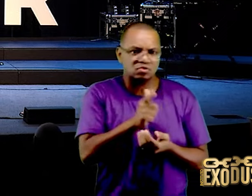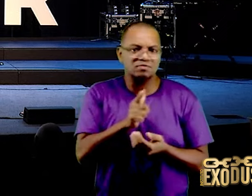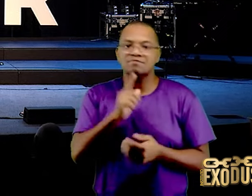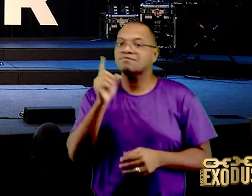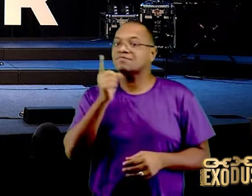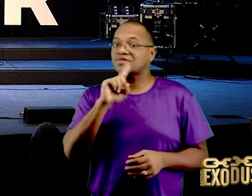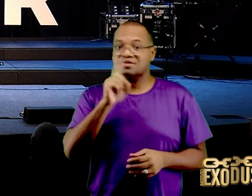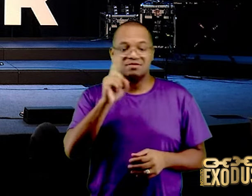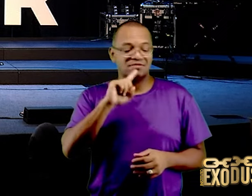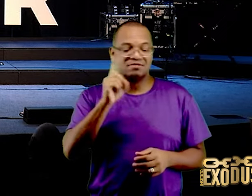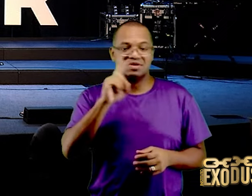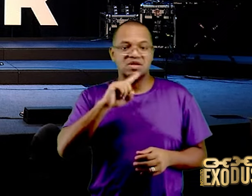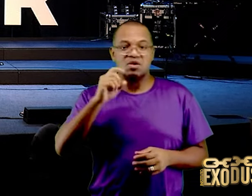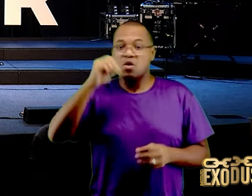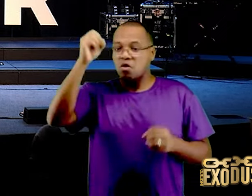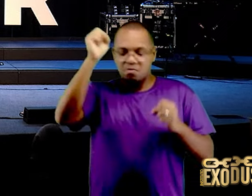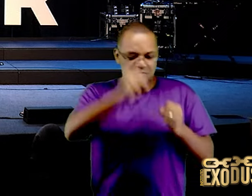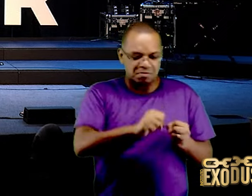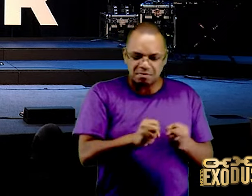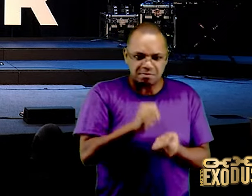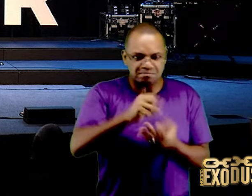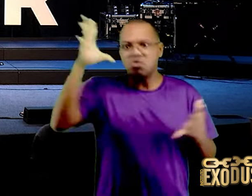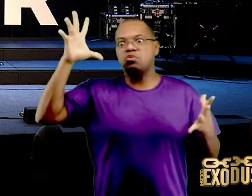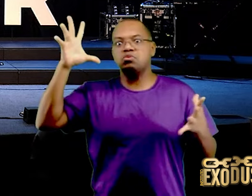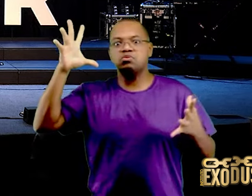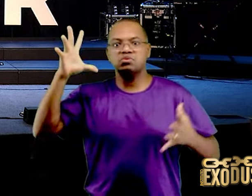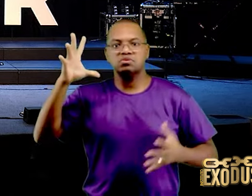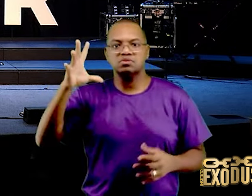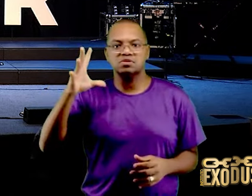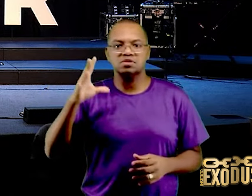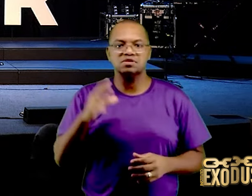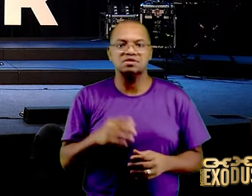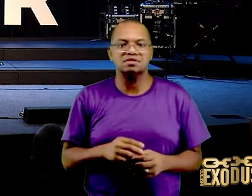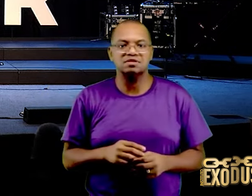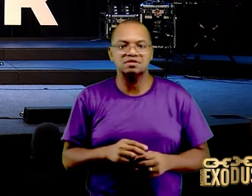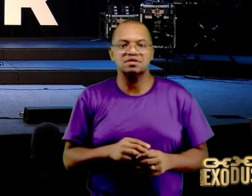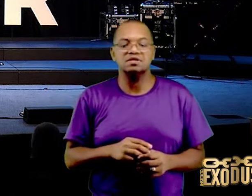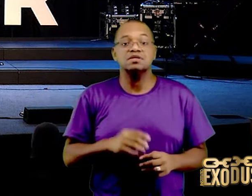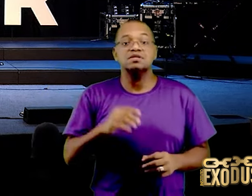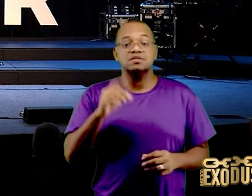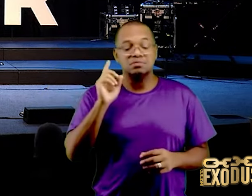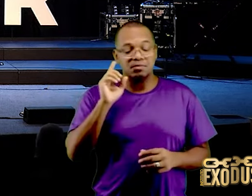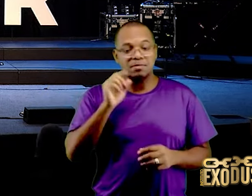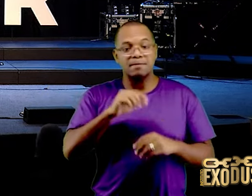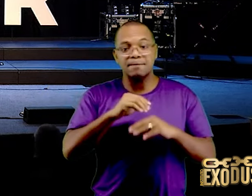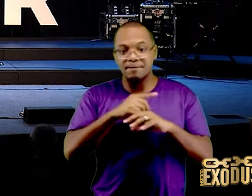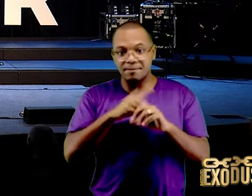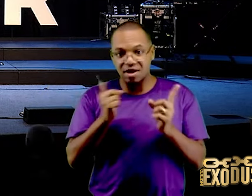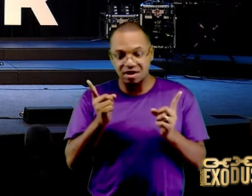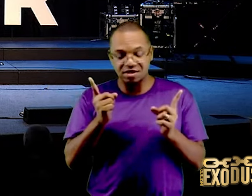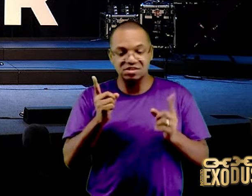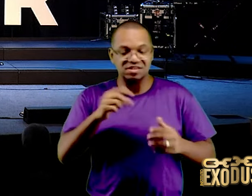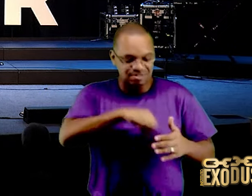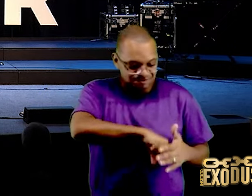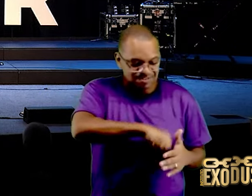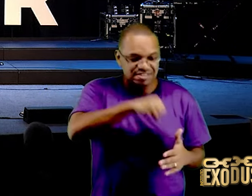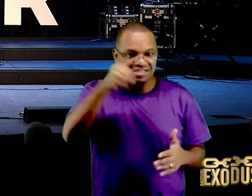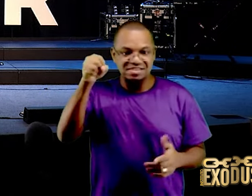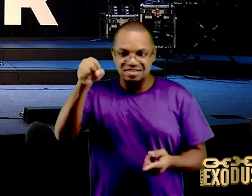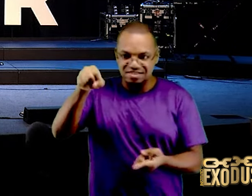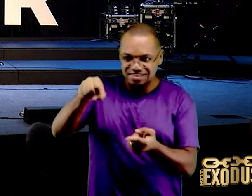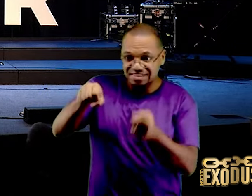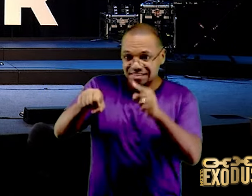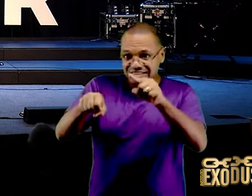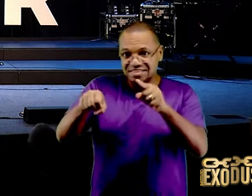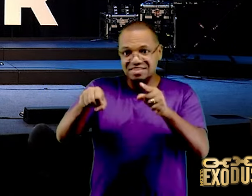bombas, com os canhões, com os obuses, não são as lâminas, das espadas, o que